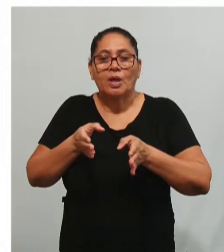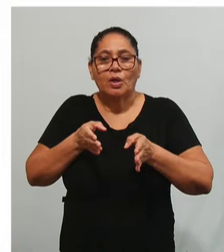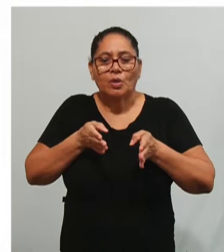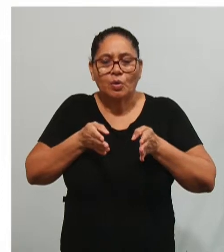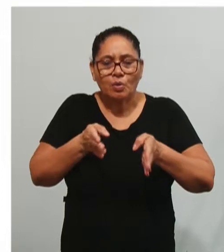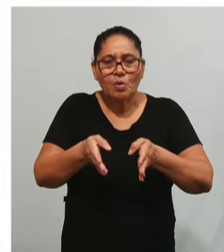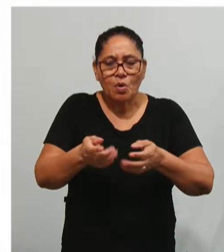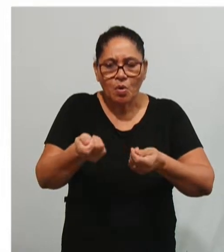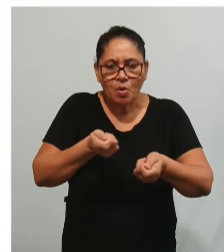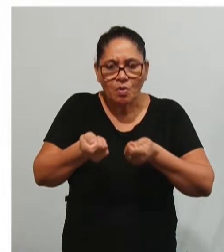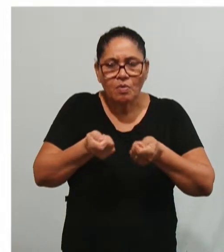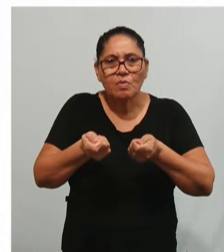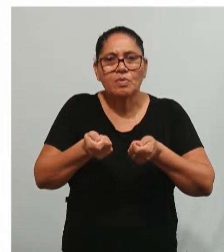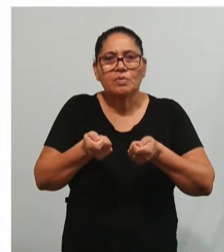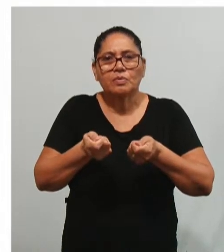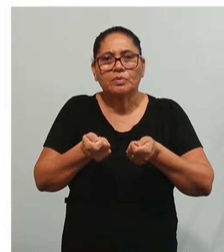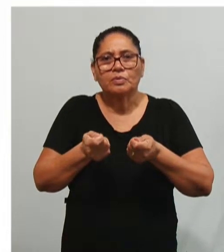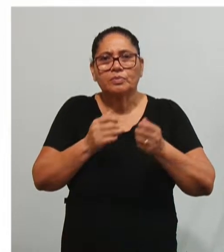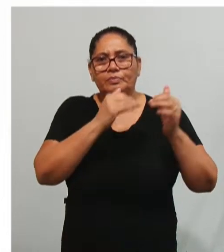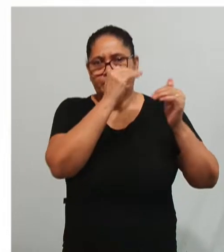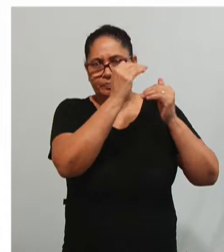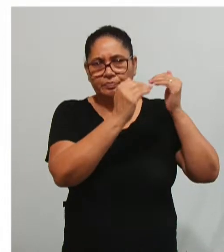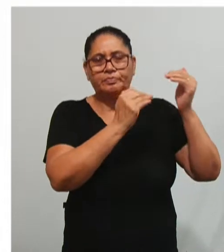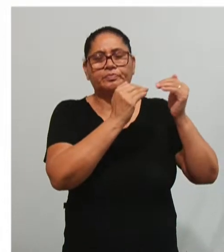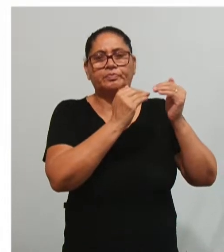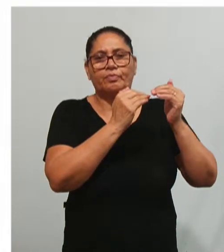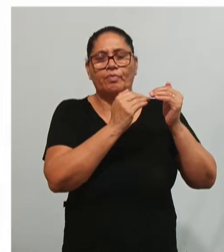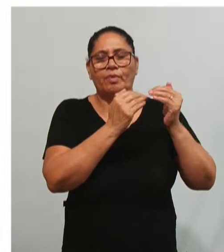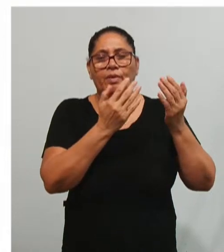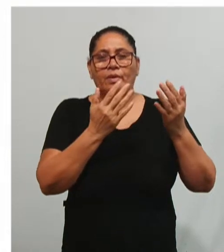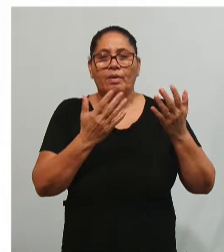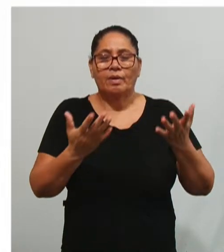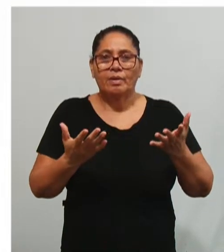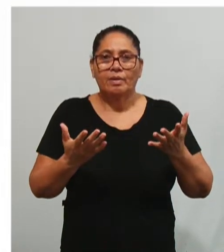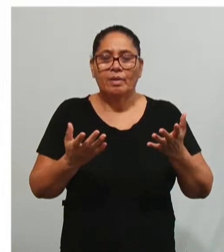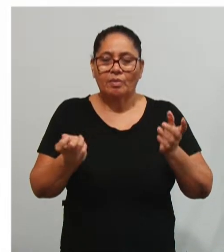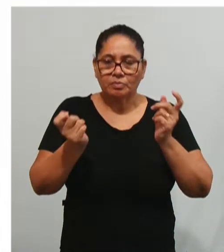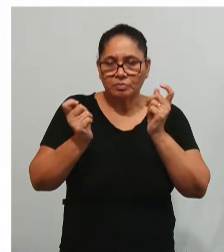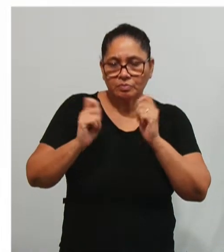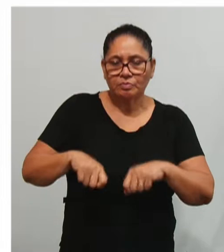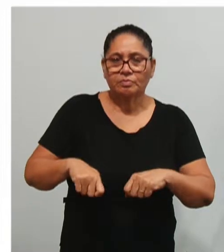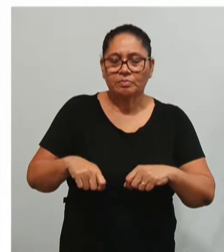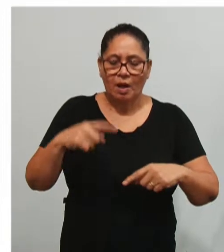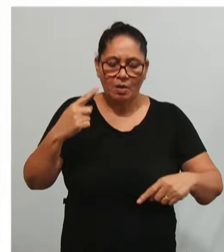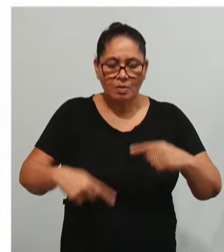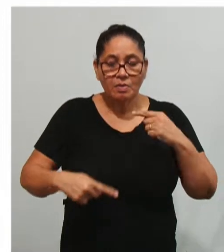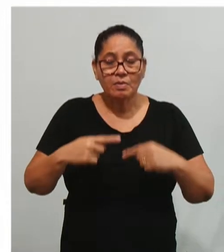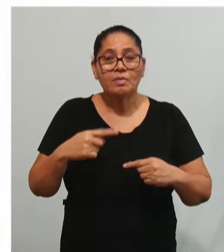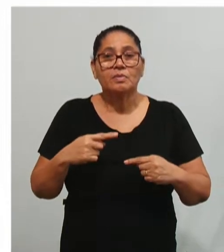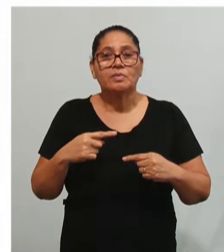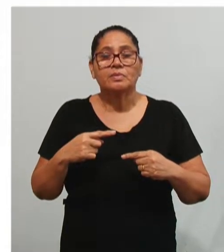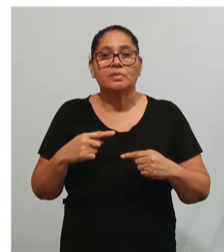e controle do processo, considerando a disponibilidade de recursos materiais,